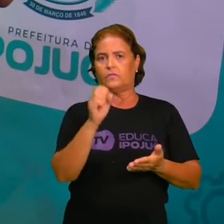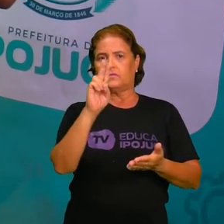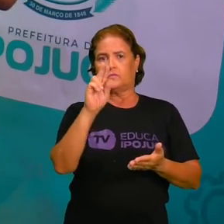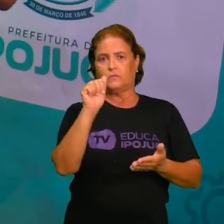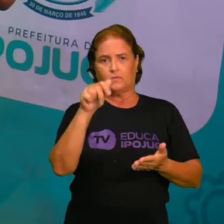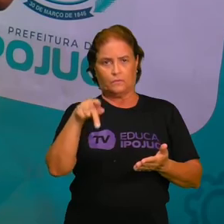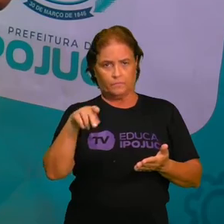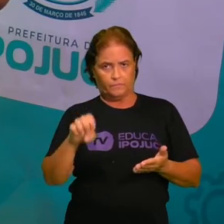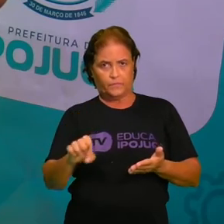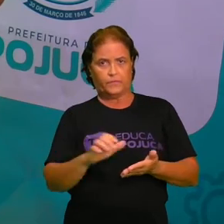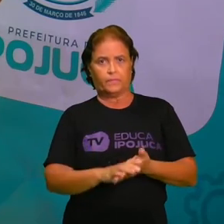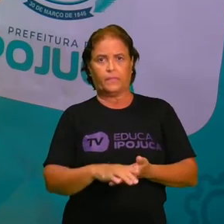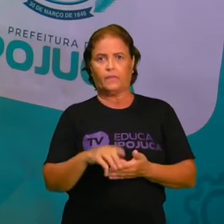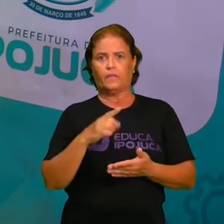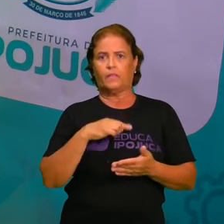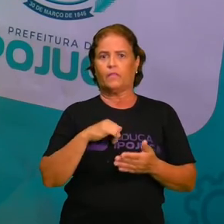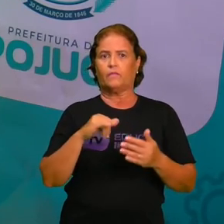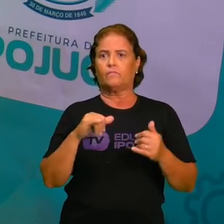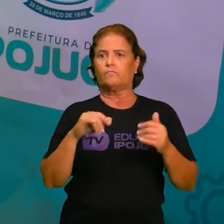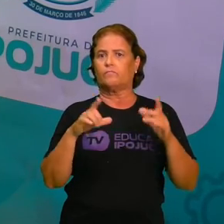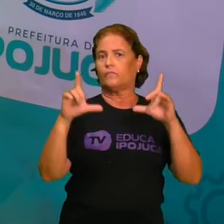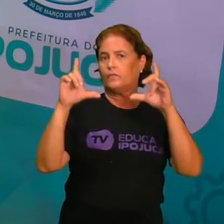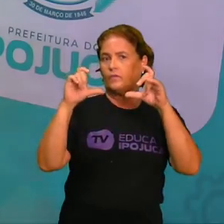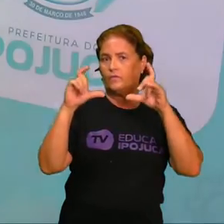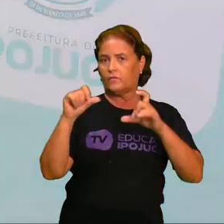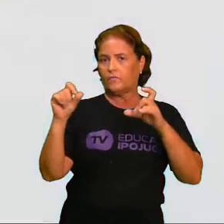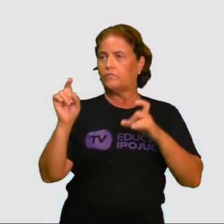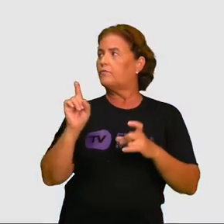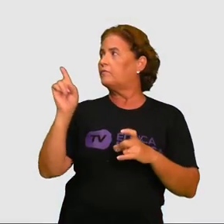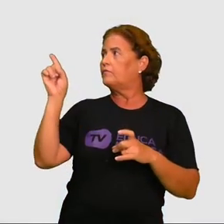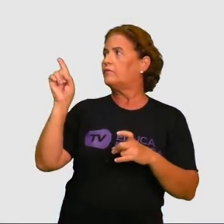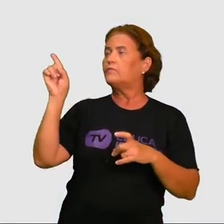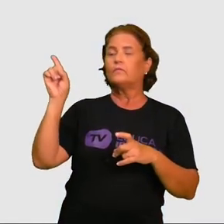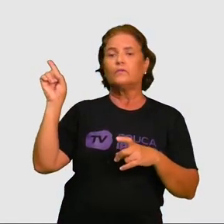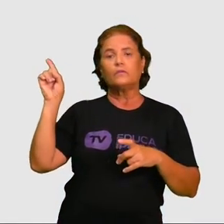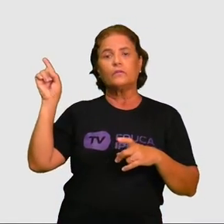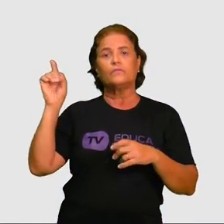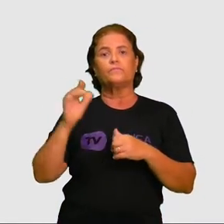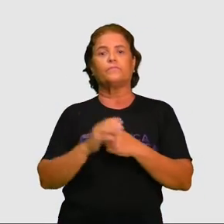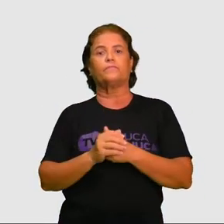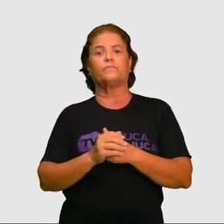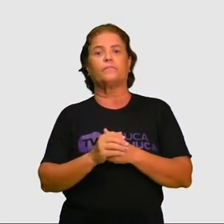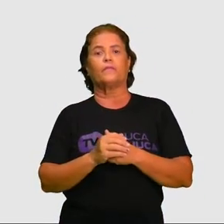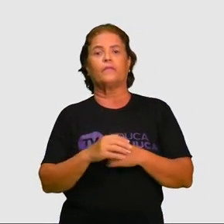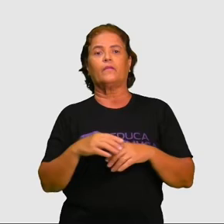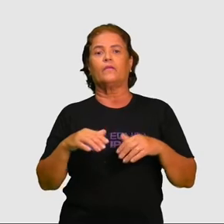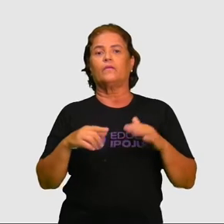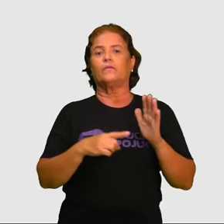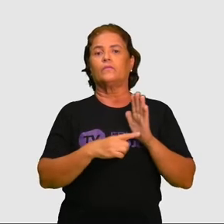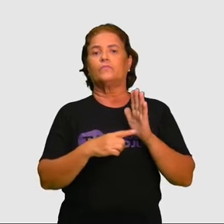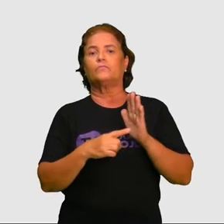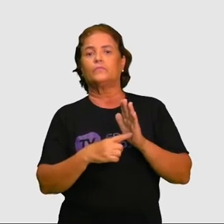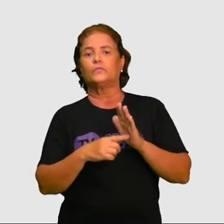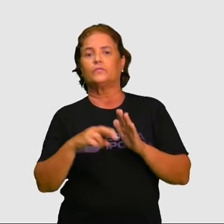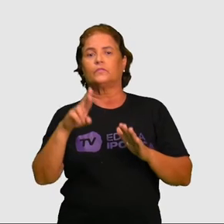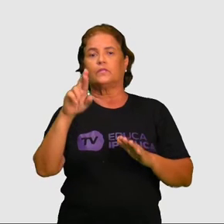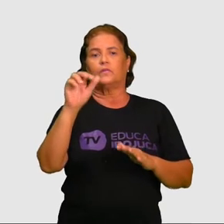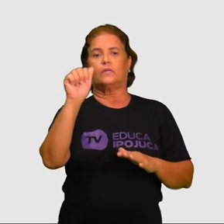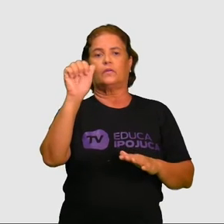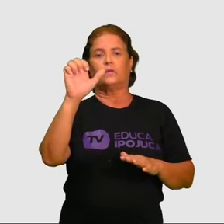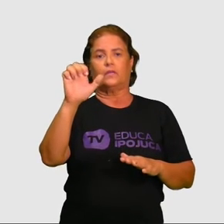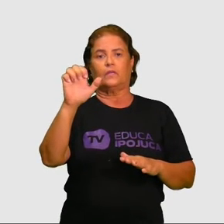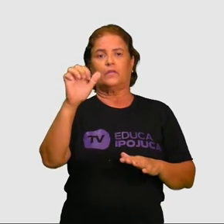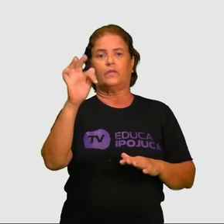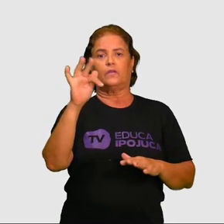uma imagem para que vocês tenham ideia da extensão do nosso polo industrial, que aqui é a nossa refinaria que foi implantada aqui